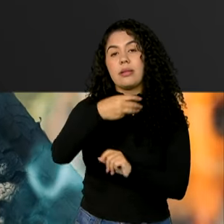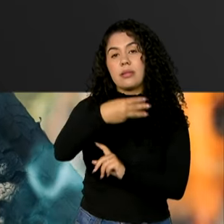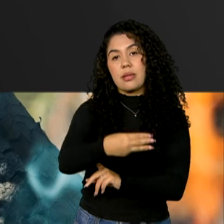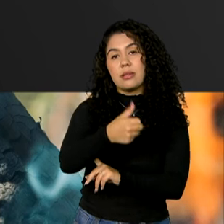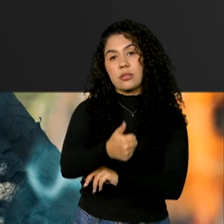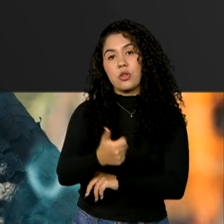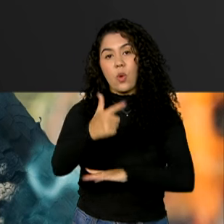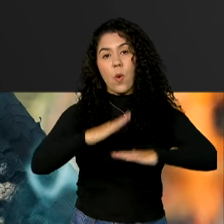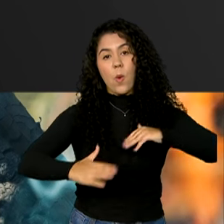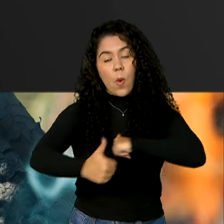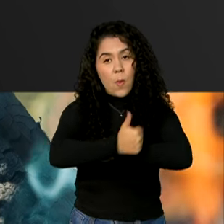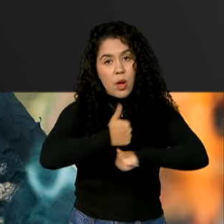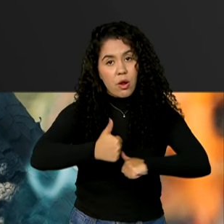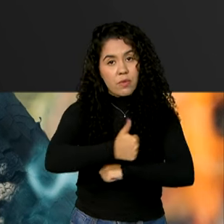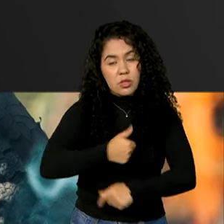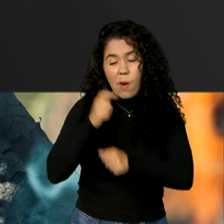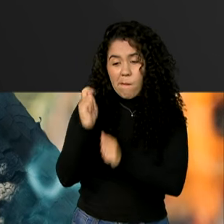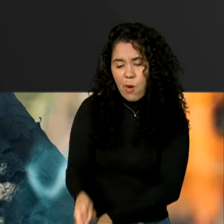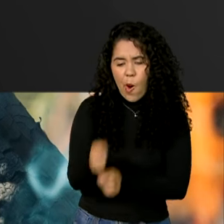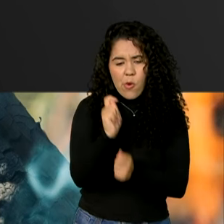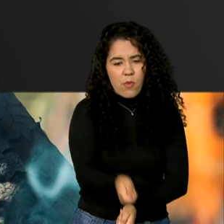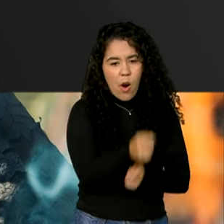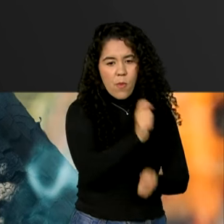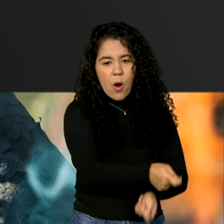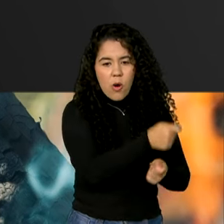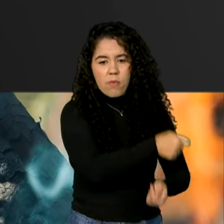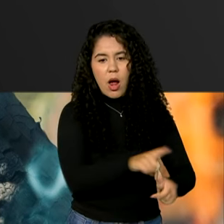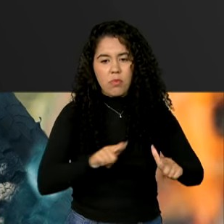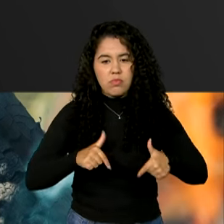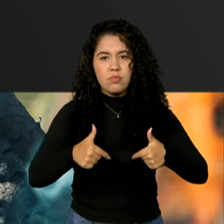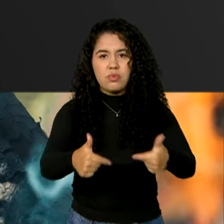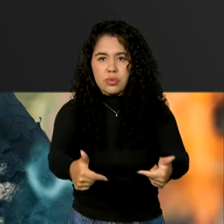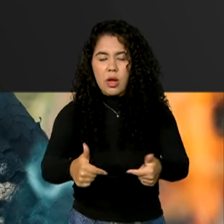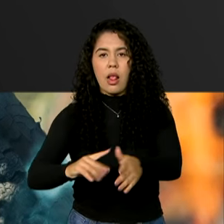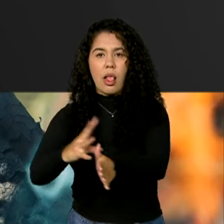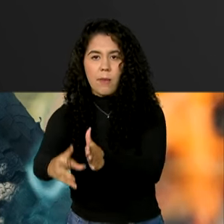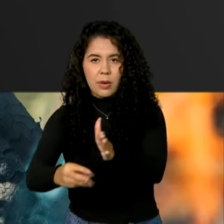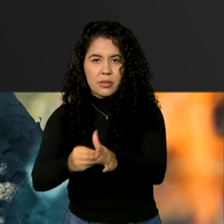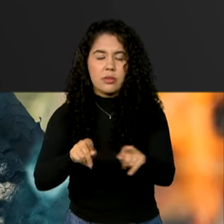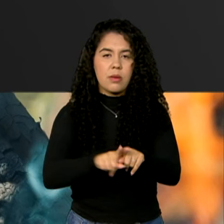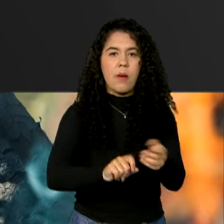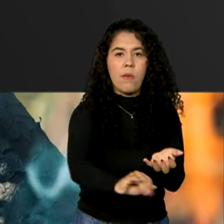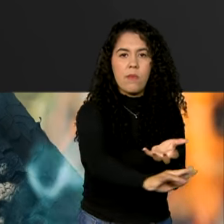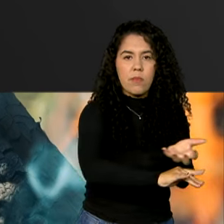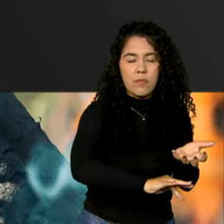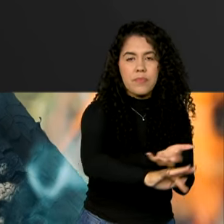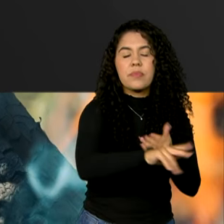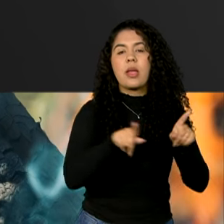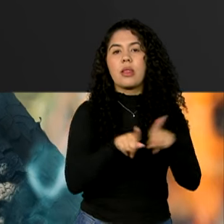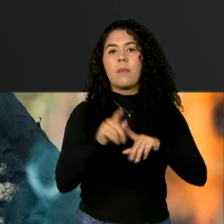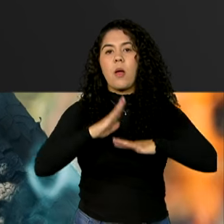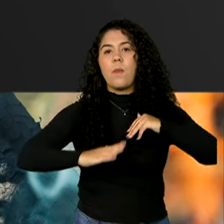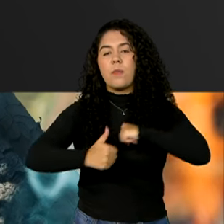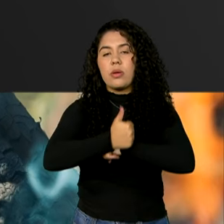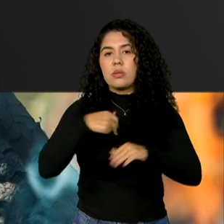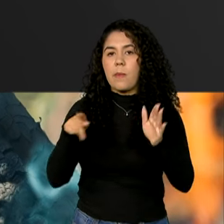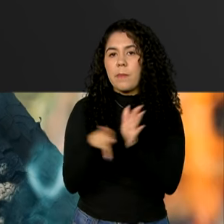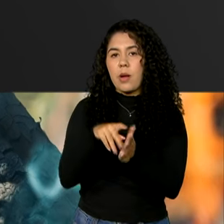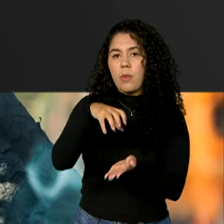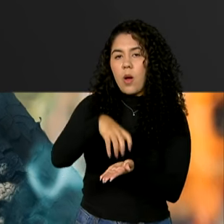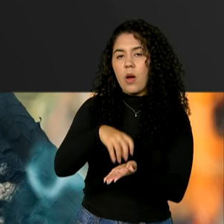Nacional com atuação em 22 municípios da Amazônia Legal e Pantanal. Já os brigadistas do Ibama somam 2